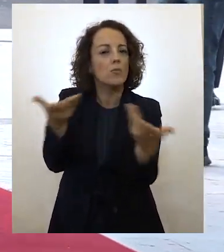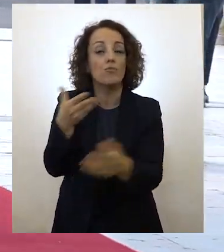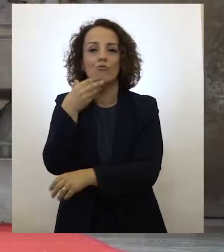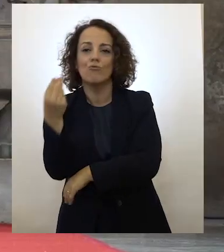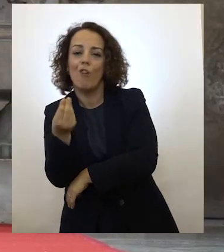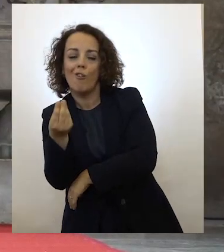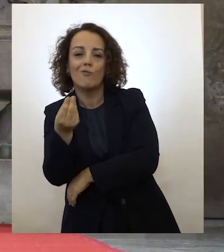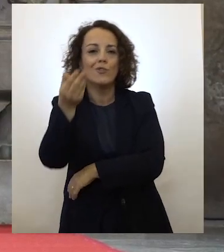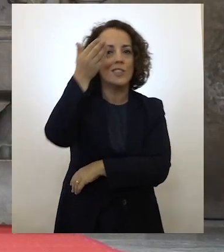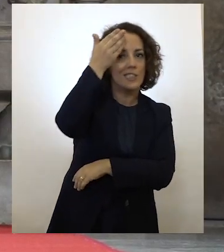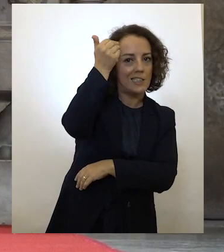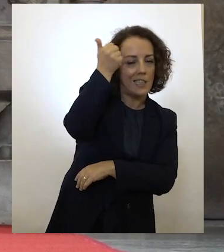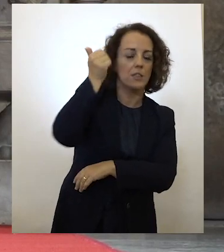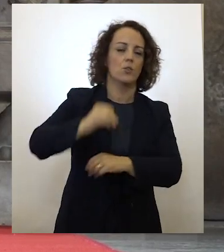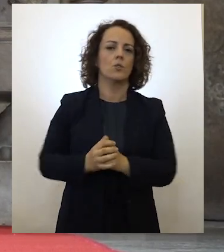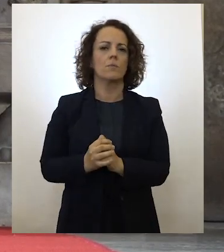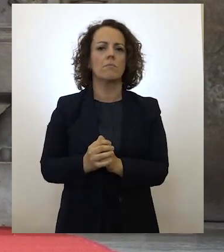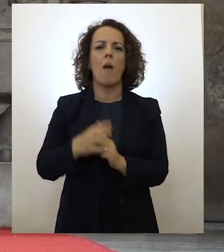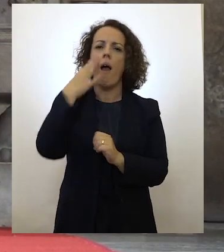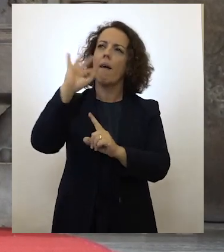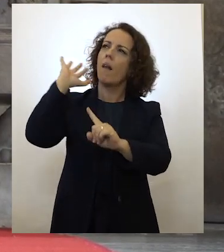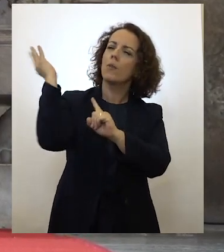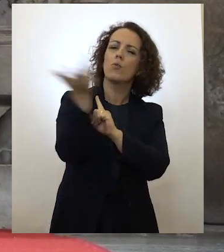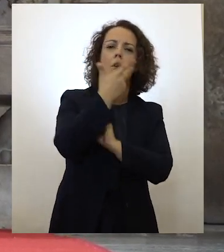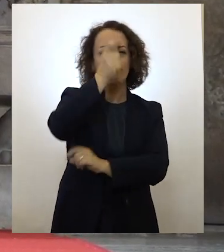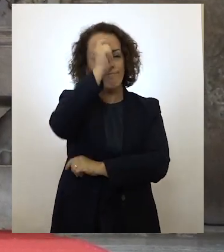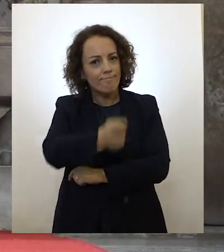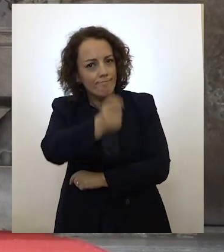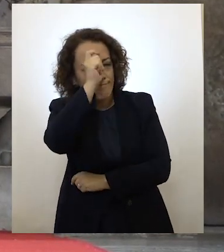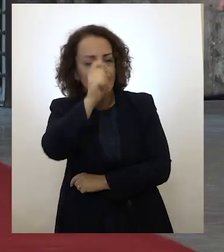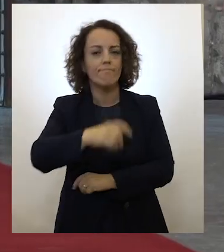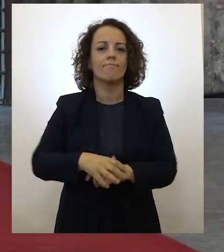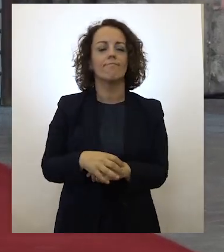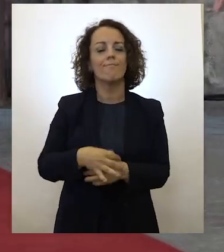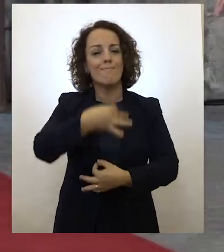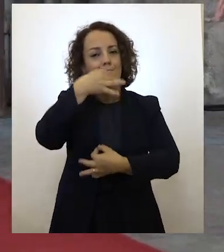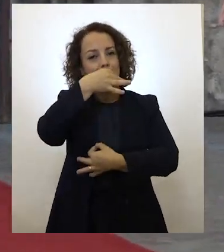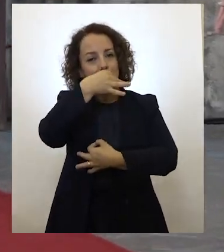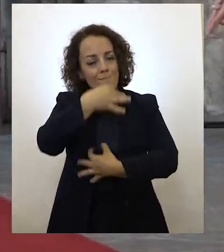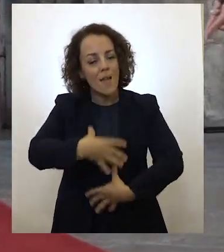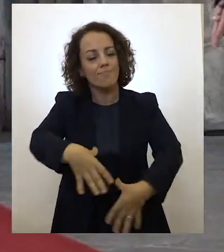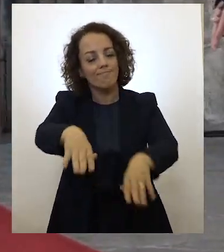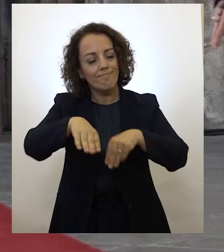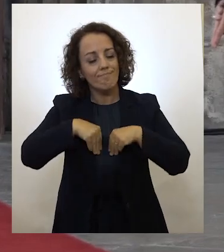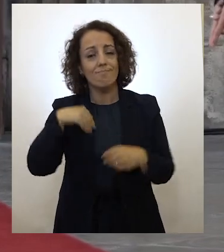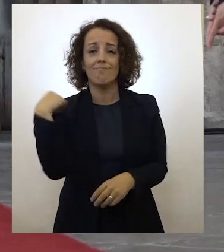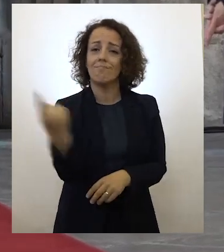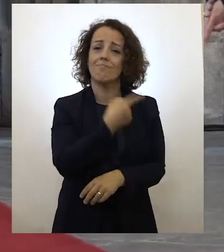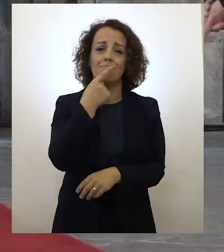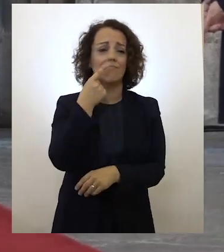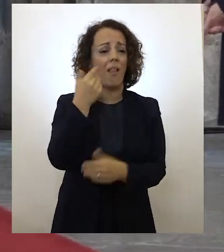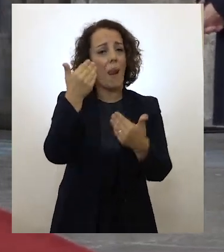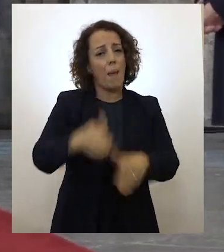Do respeito efetivo pela natureza. da humildade na aceitação dos nossos limites.